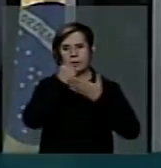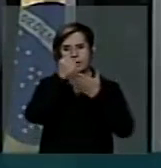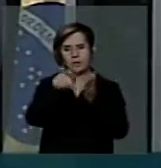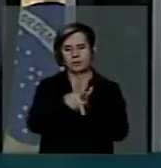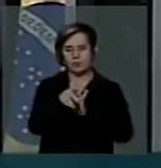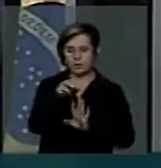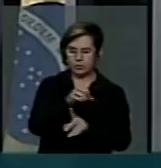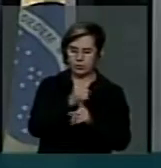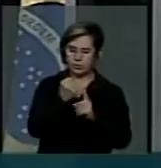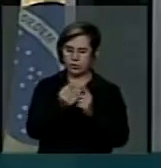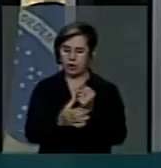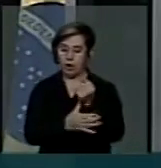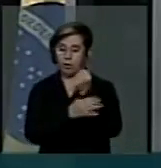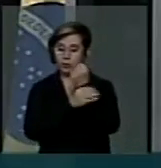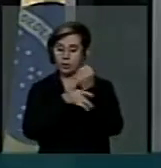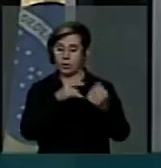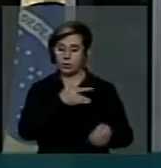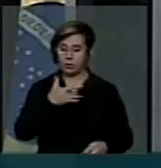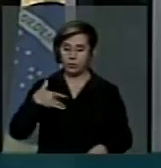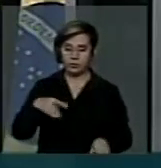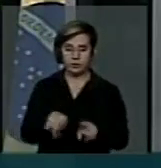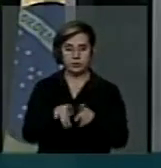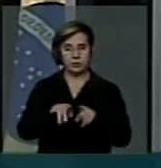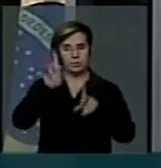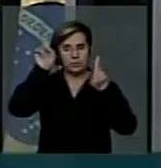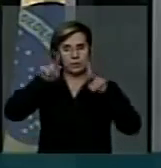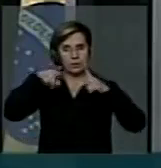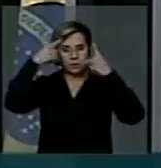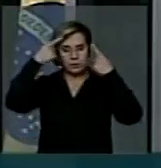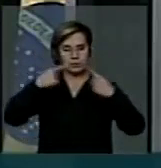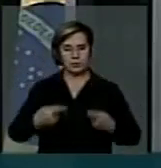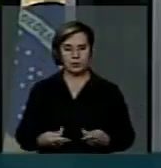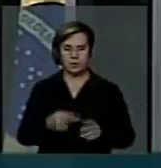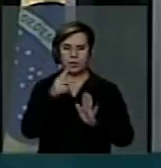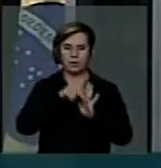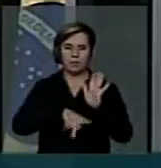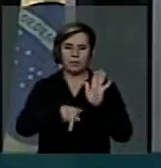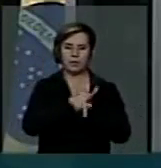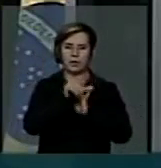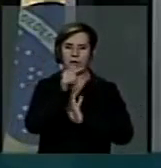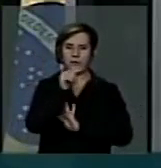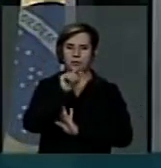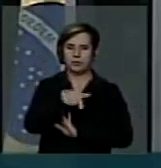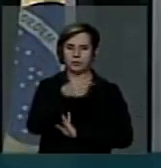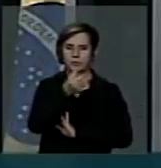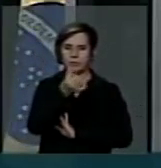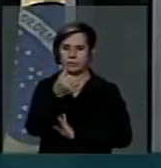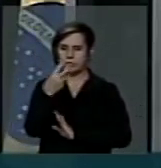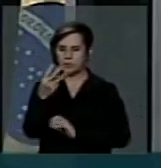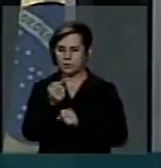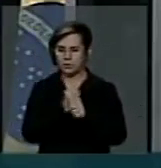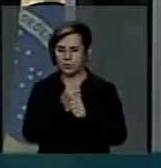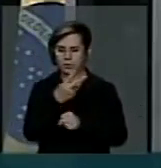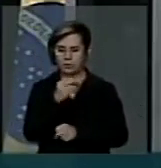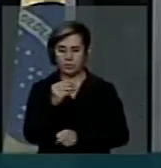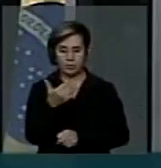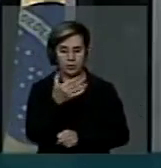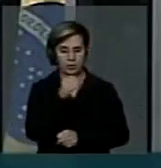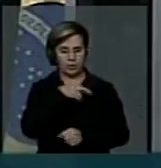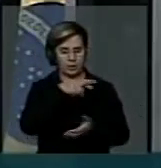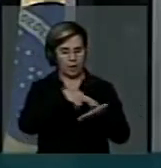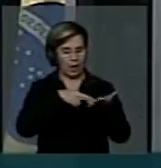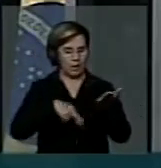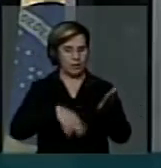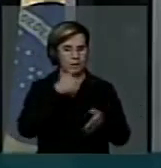saúde, à segurança pública e aos direitos humanos. O PL 7.663 de 2010 foi relatado pelo